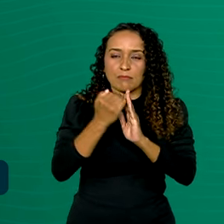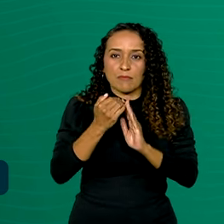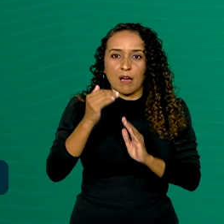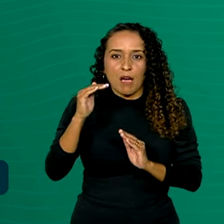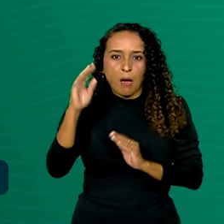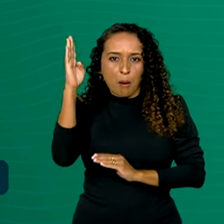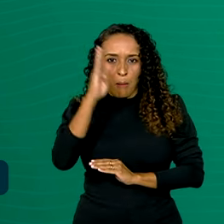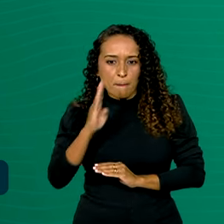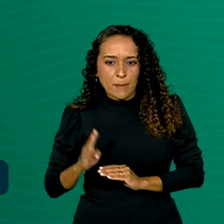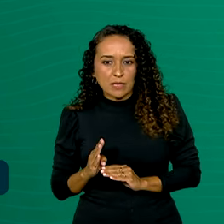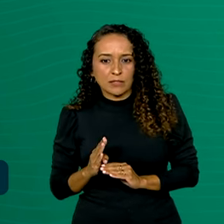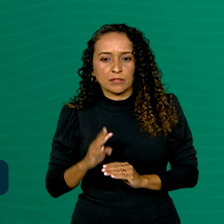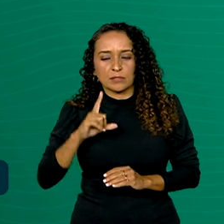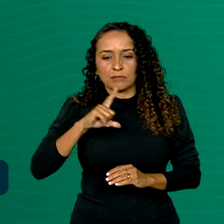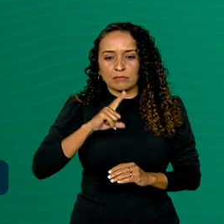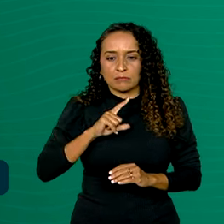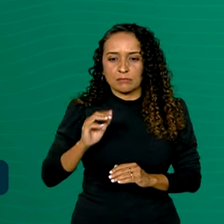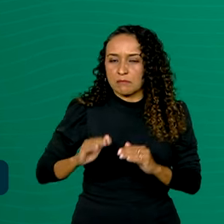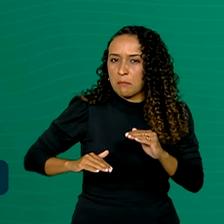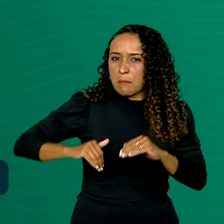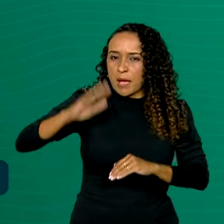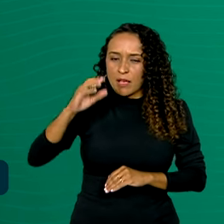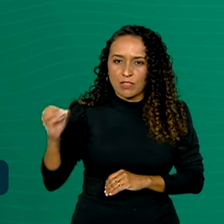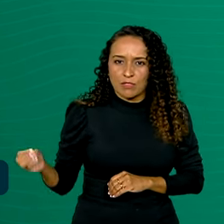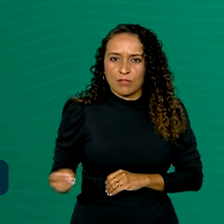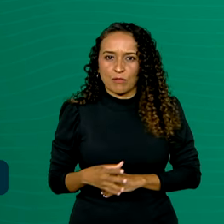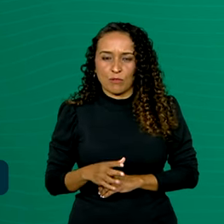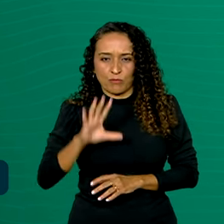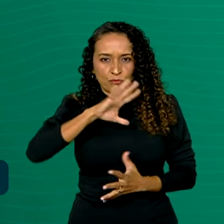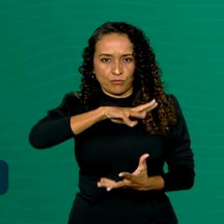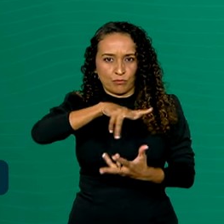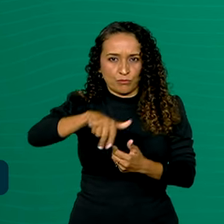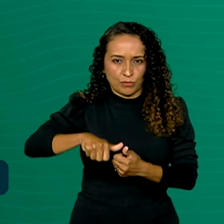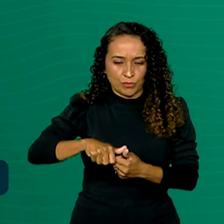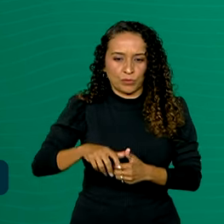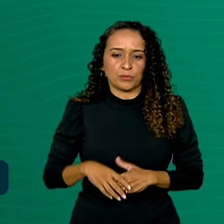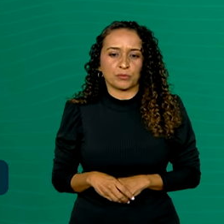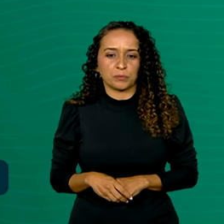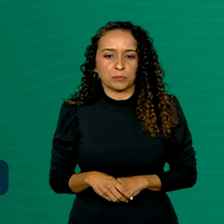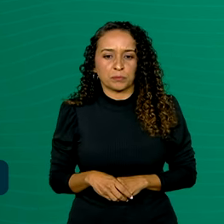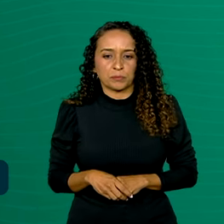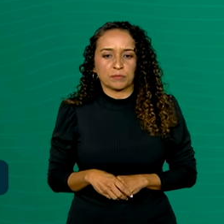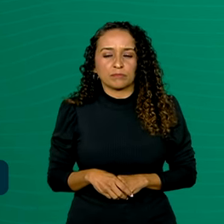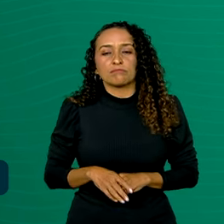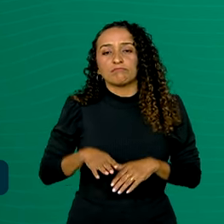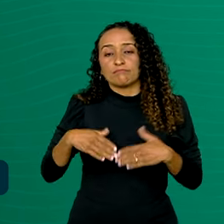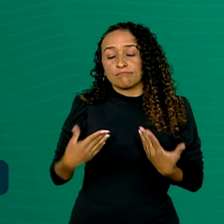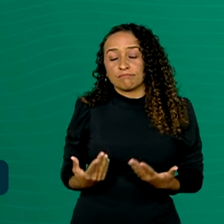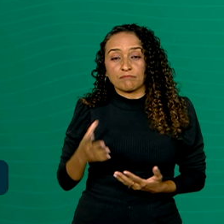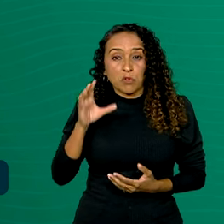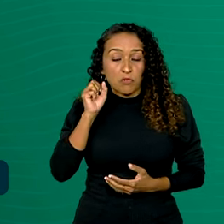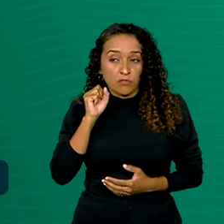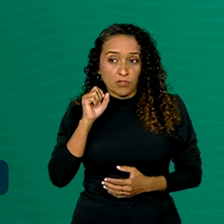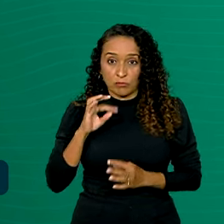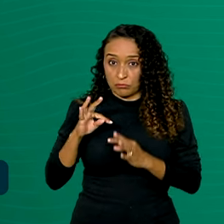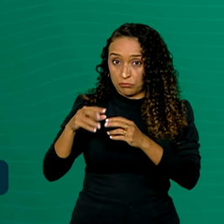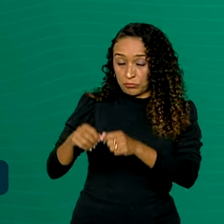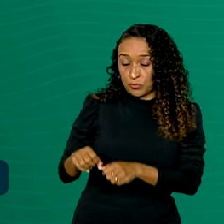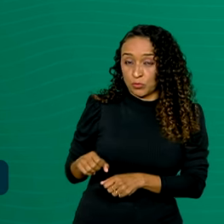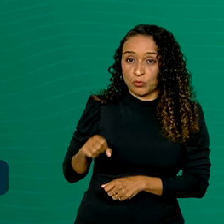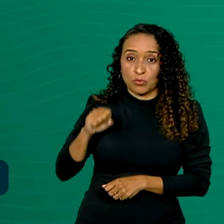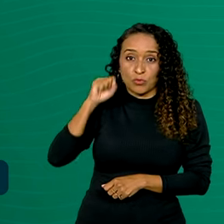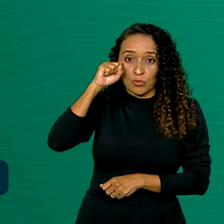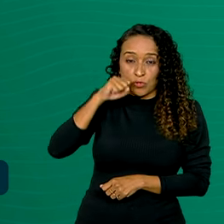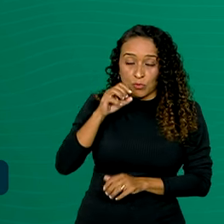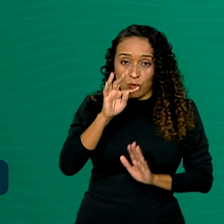compasso com o que tem de mais moderno no mundo. E eu penso que, pelo que ouvi dos senadores, o